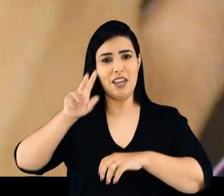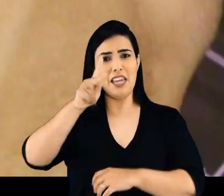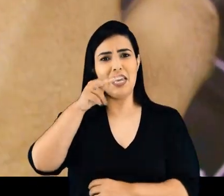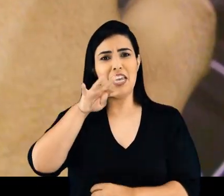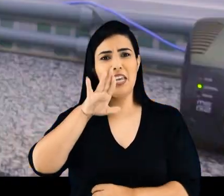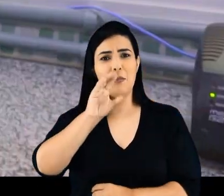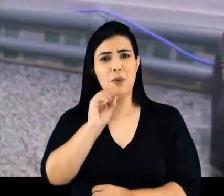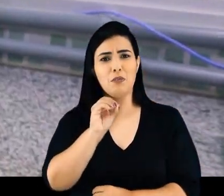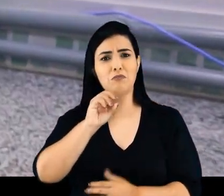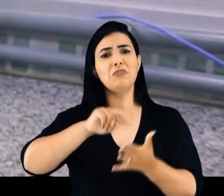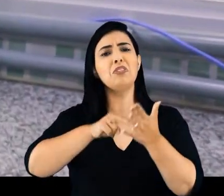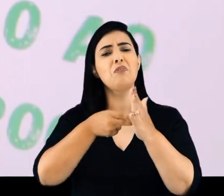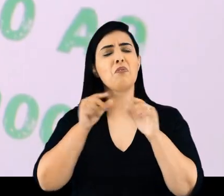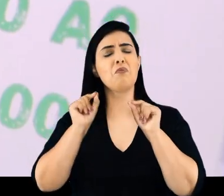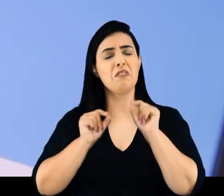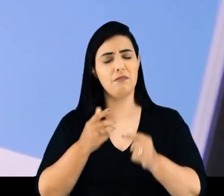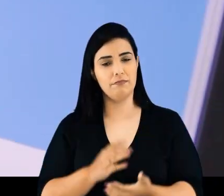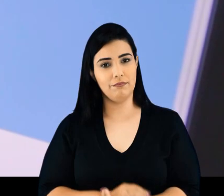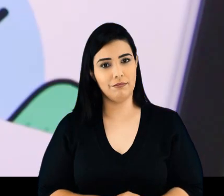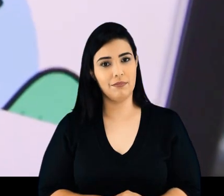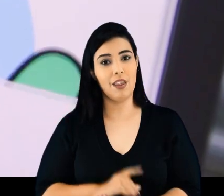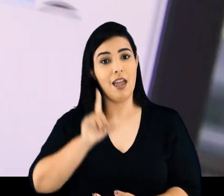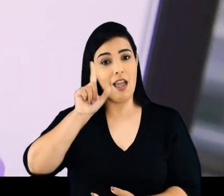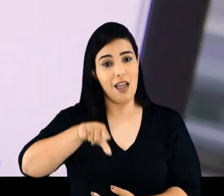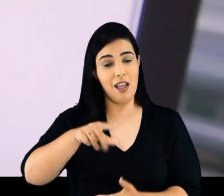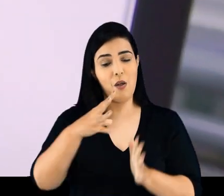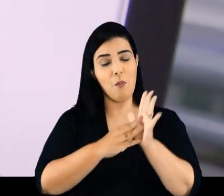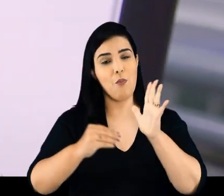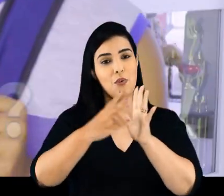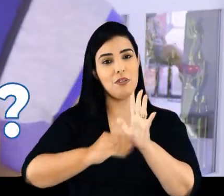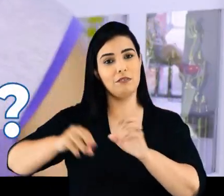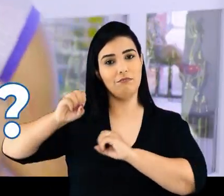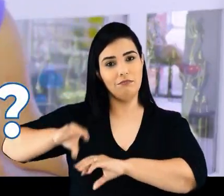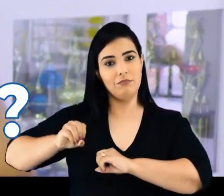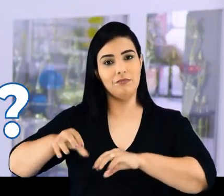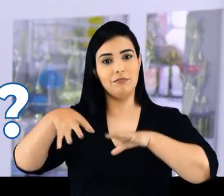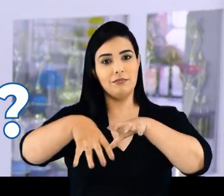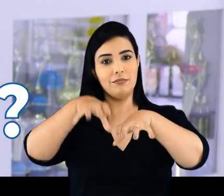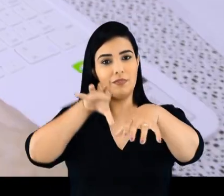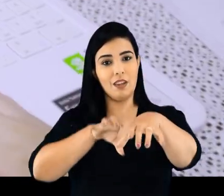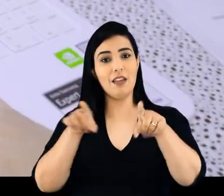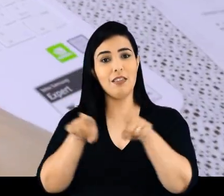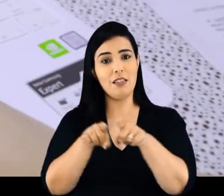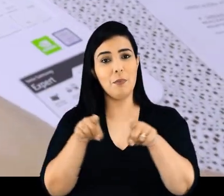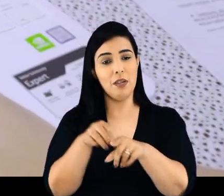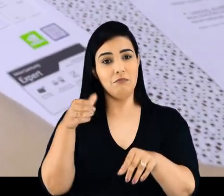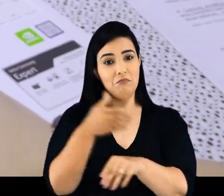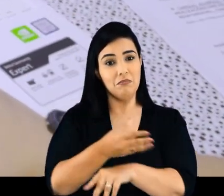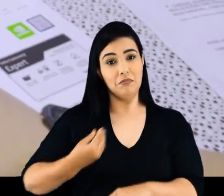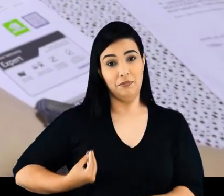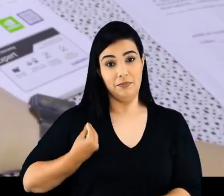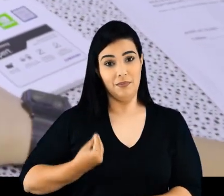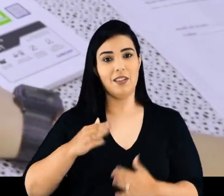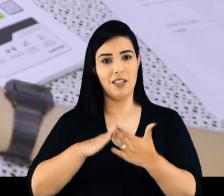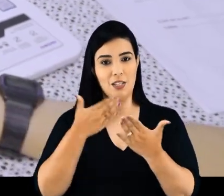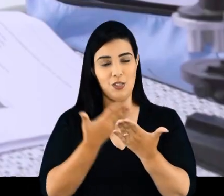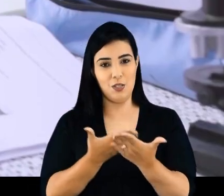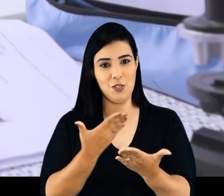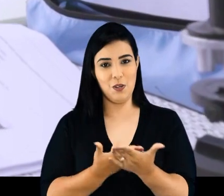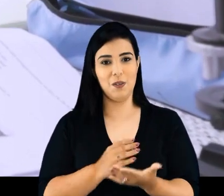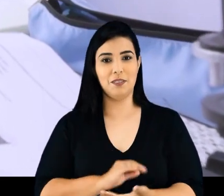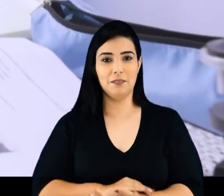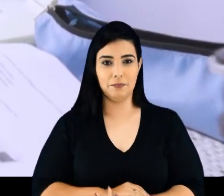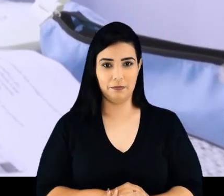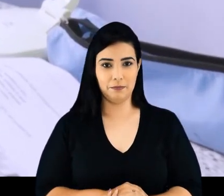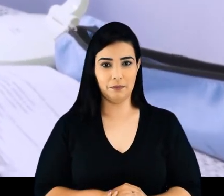E tem novidade! O ensino este ano será no formato híbrido. Mas o que é ensino híbrido? Ensino híbrido é um modelo didático